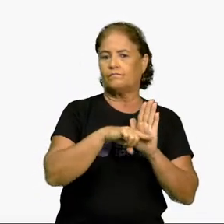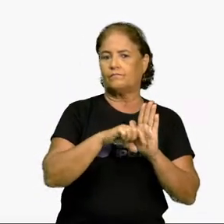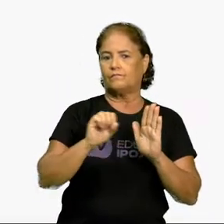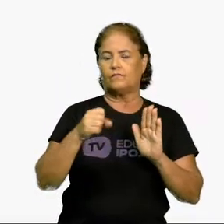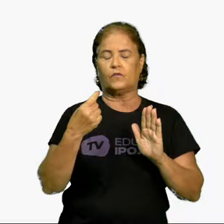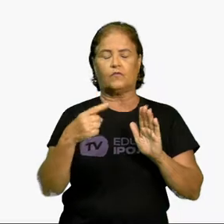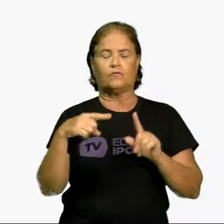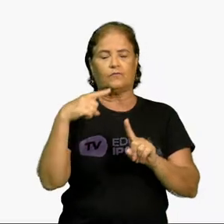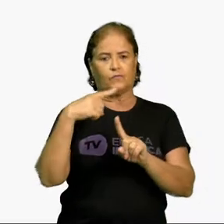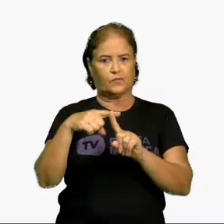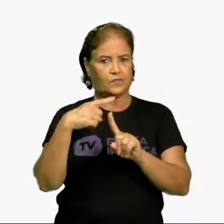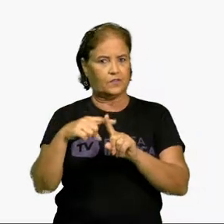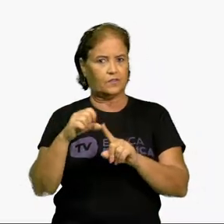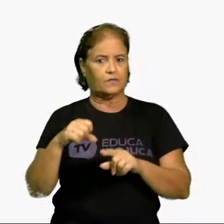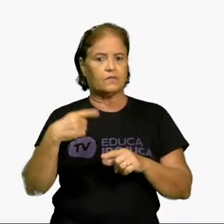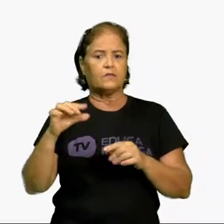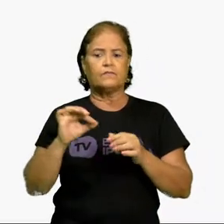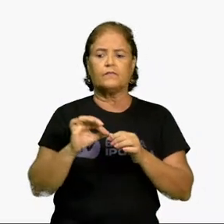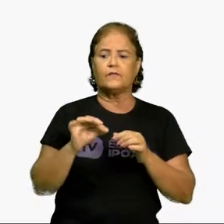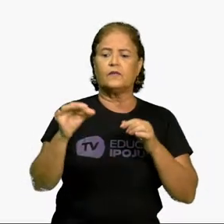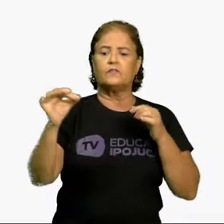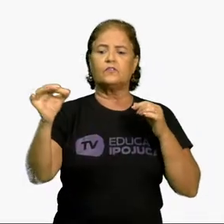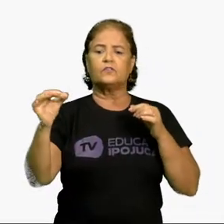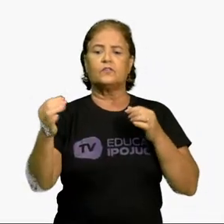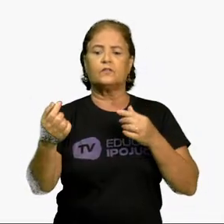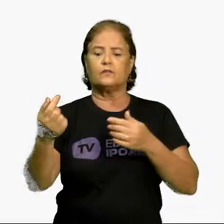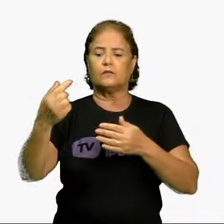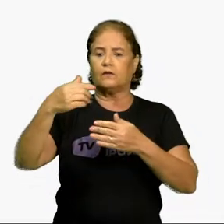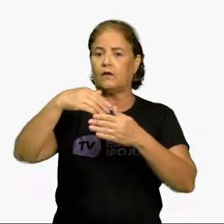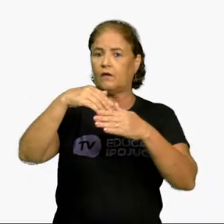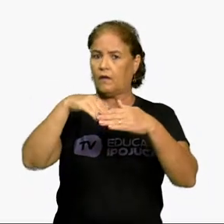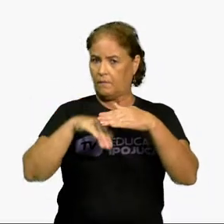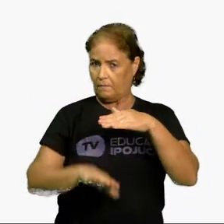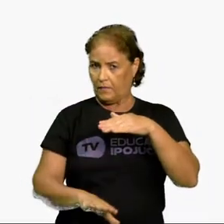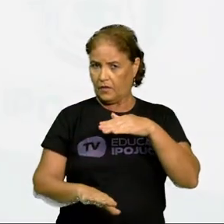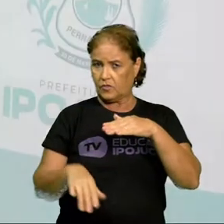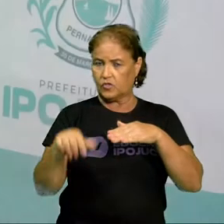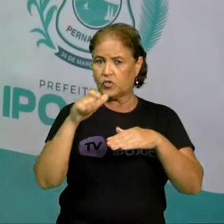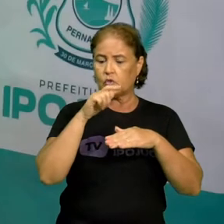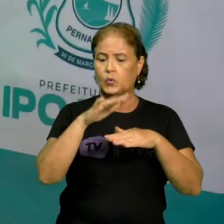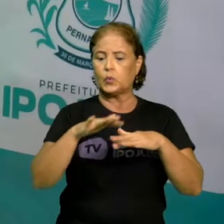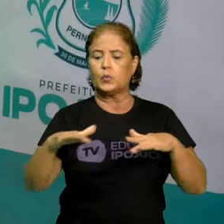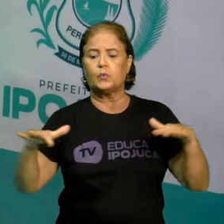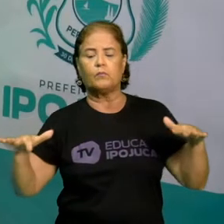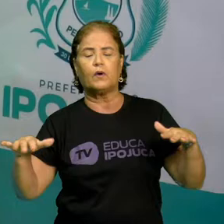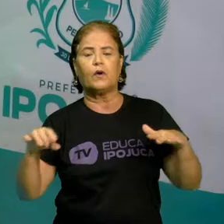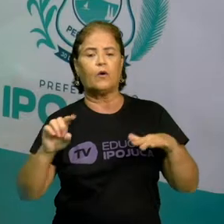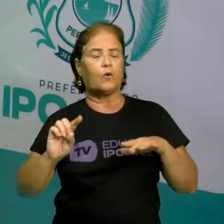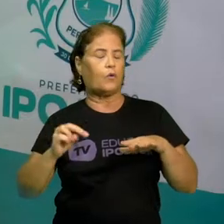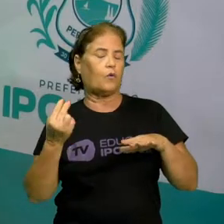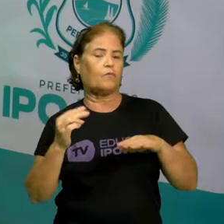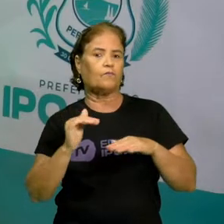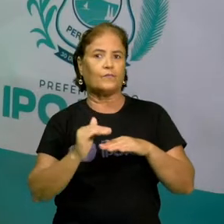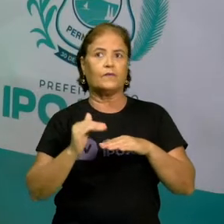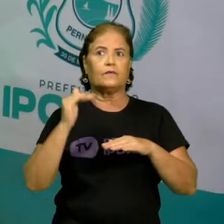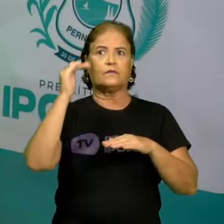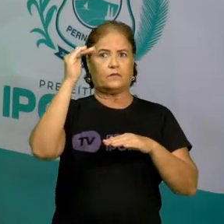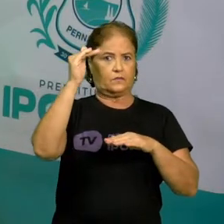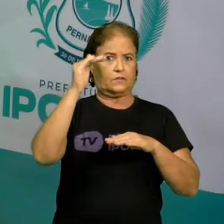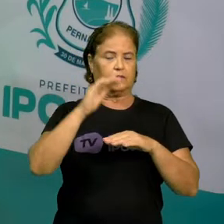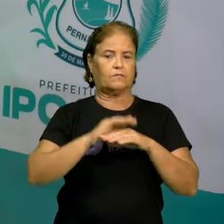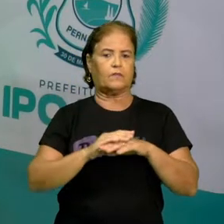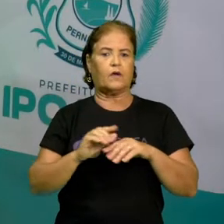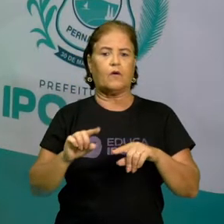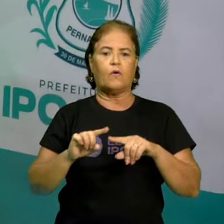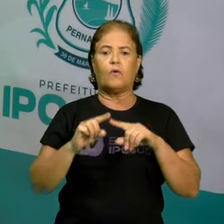nível do mar, ou está acima do nível do mar, ou se a temperatura está acima